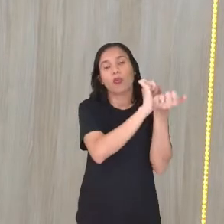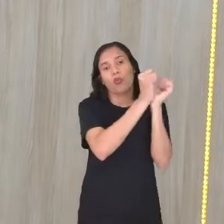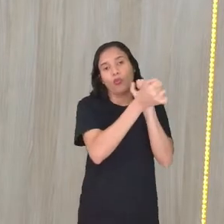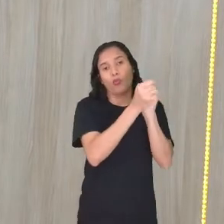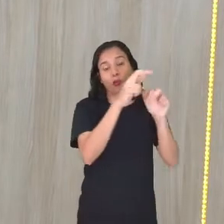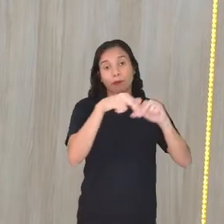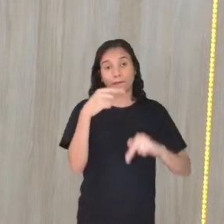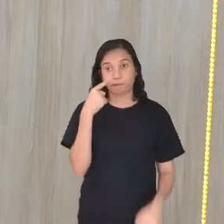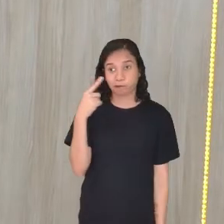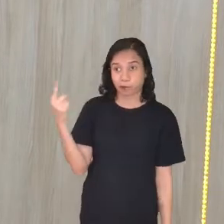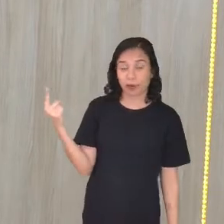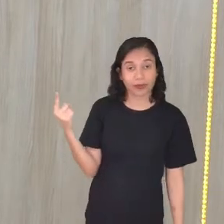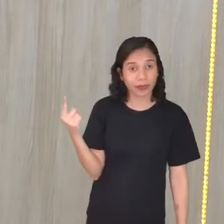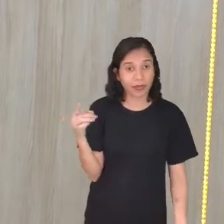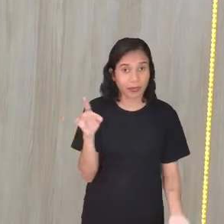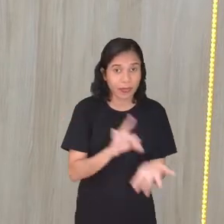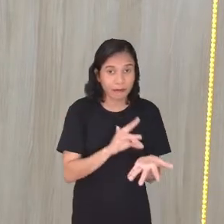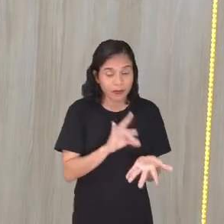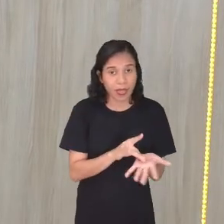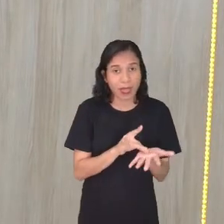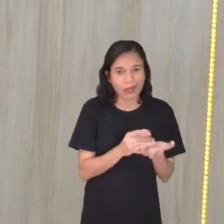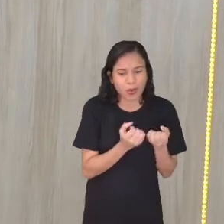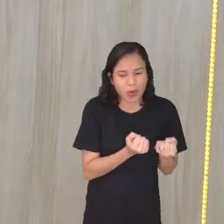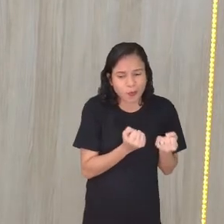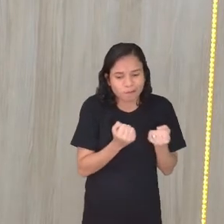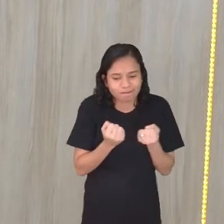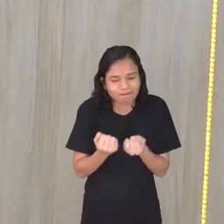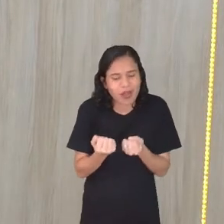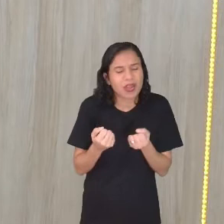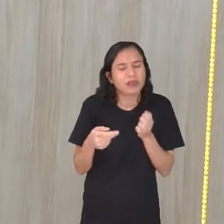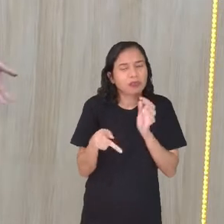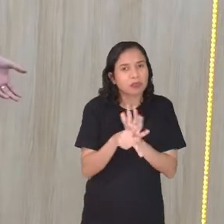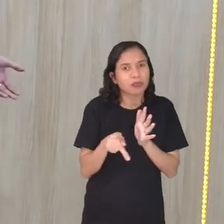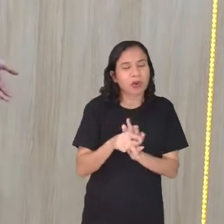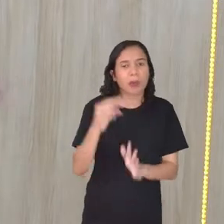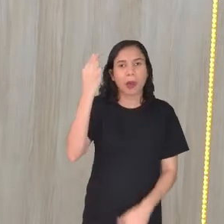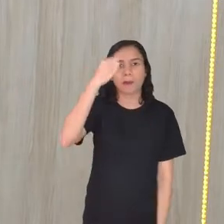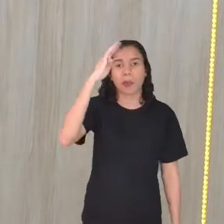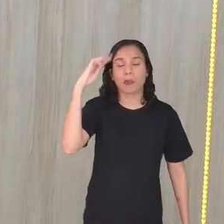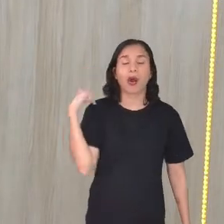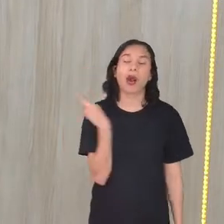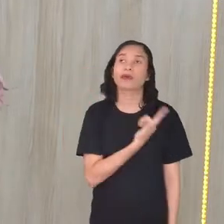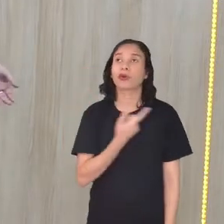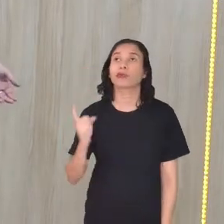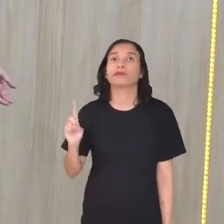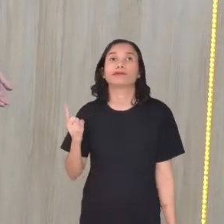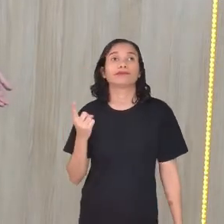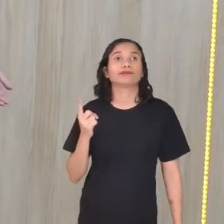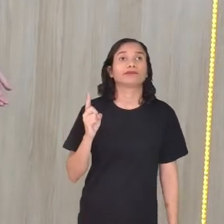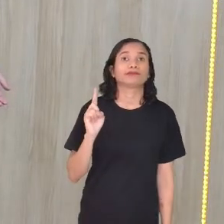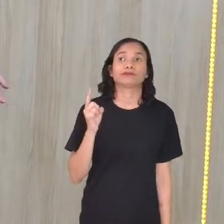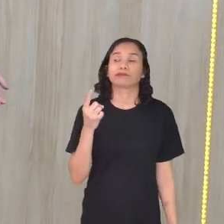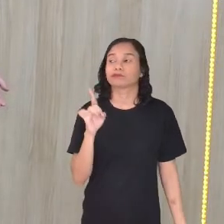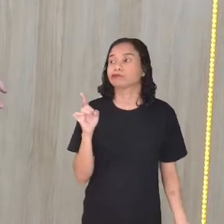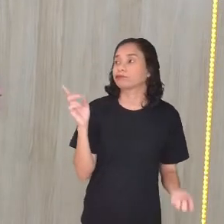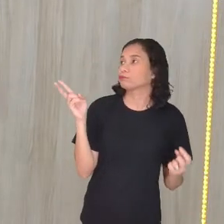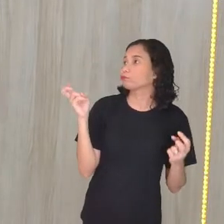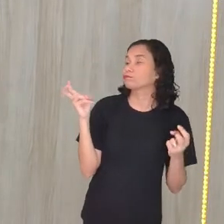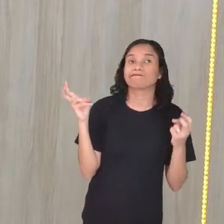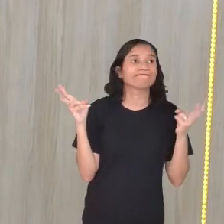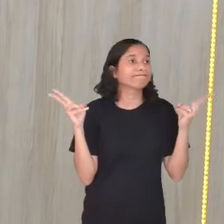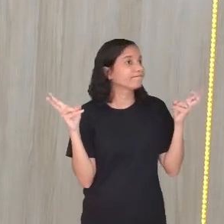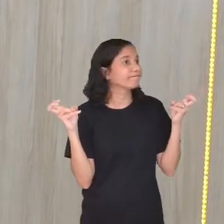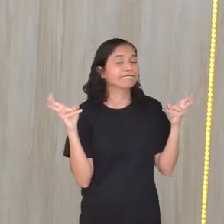veja a carga, né? Dessa memória aí que a gente tantas vezes passa e nem se dá conta que tem